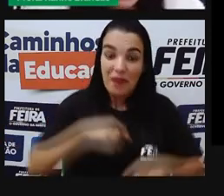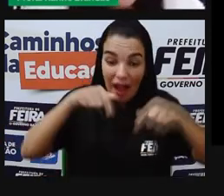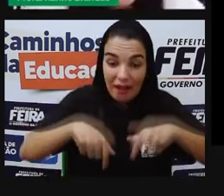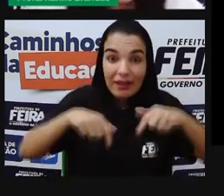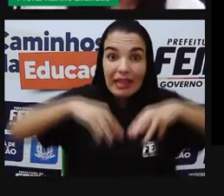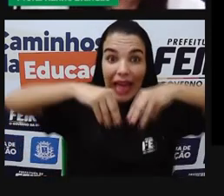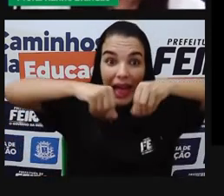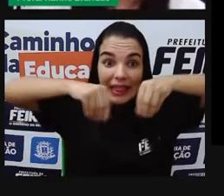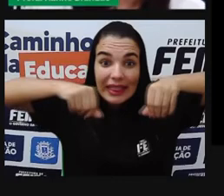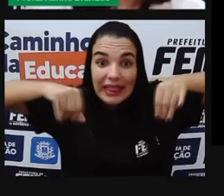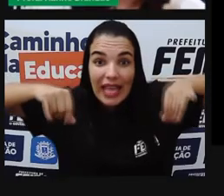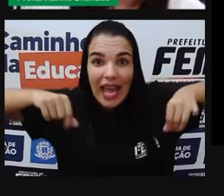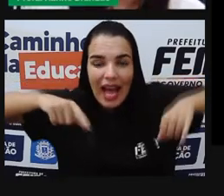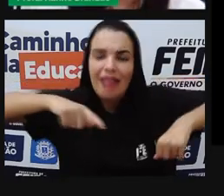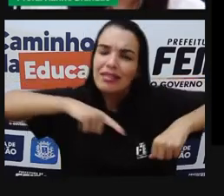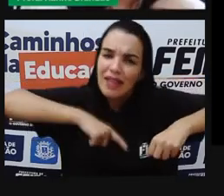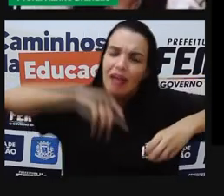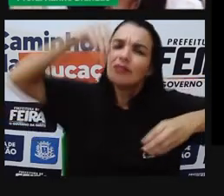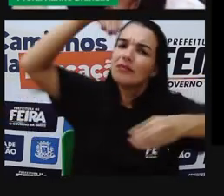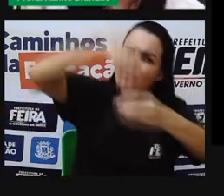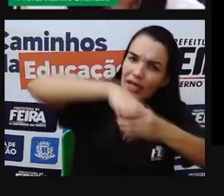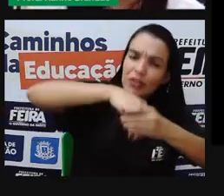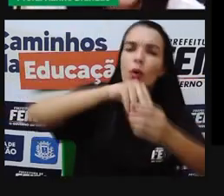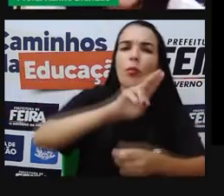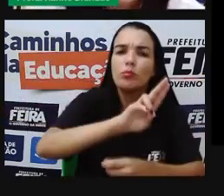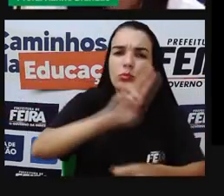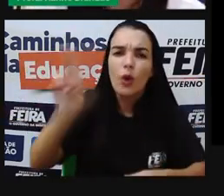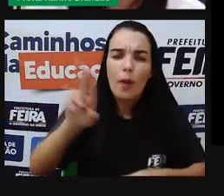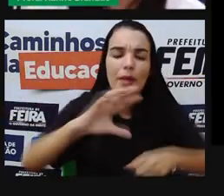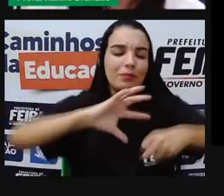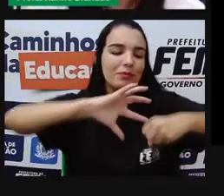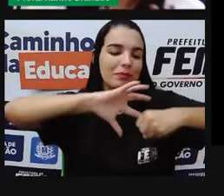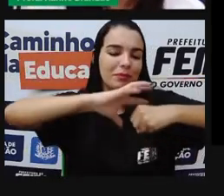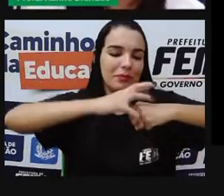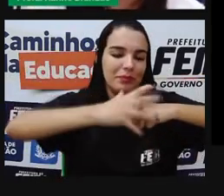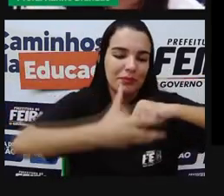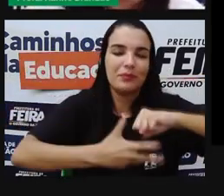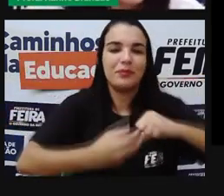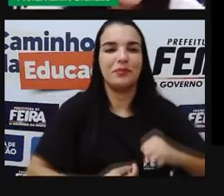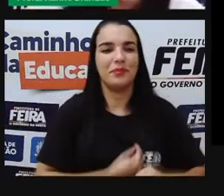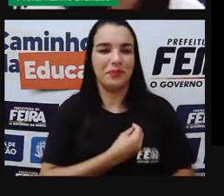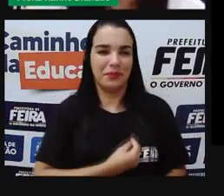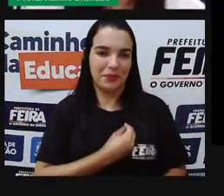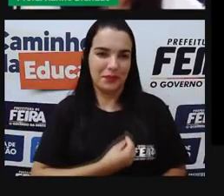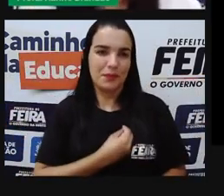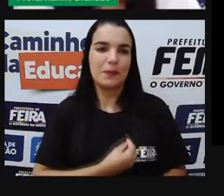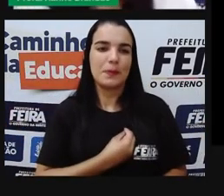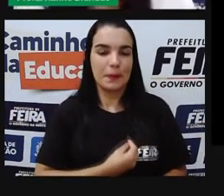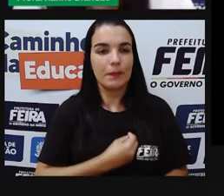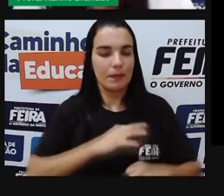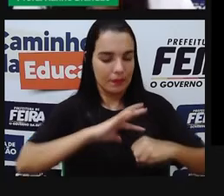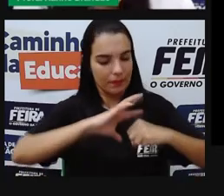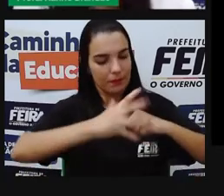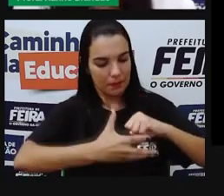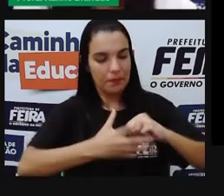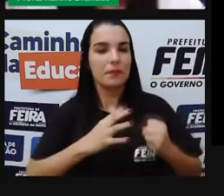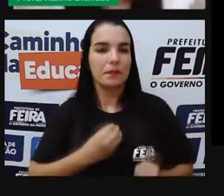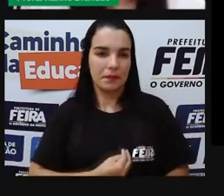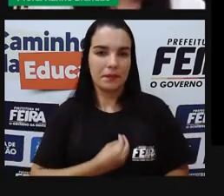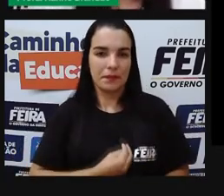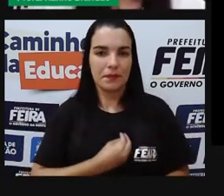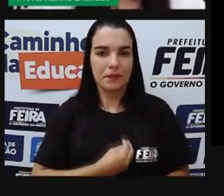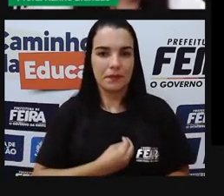planeta, vai estar dentro dessa esfera, dentro dessa divisão aqui, chamada biosfera.